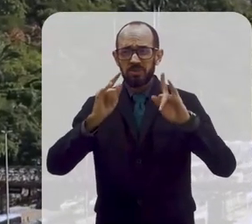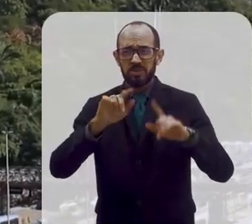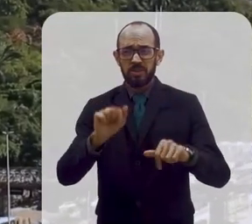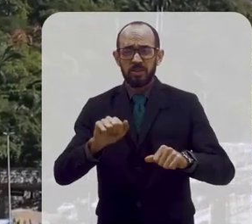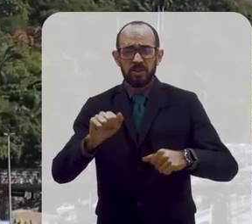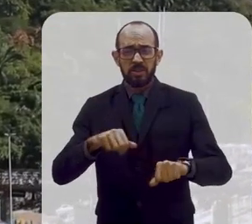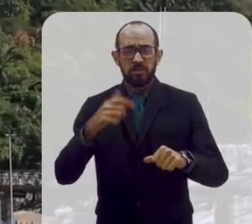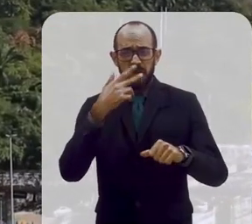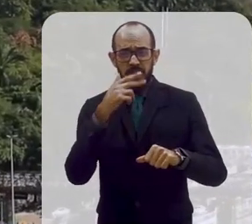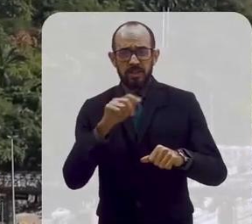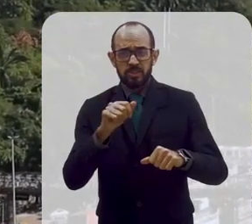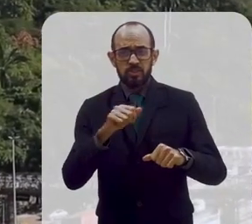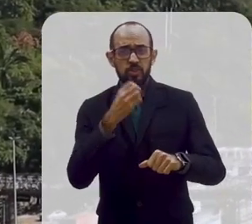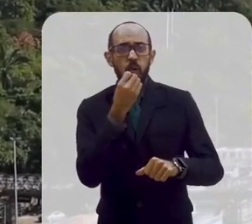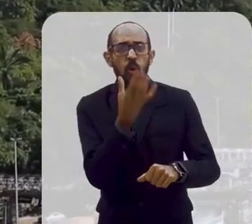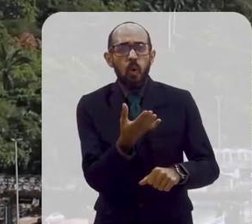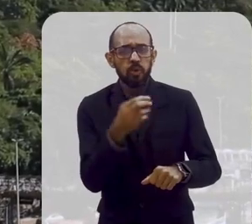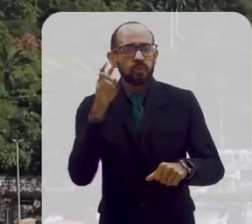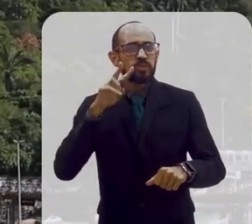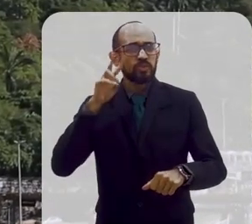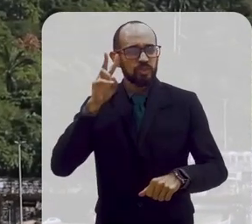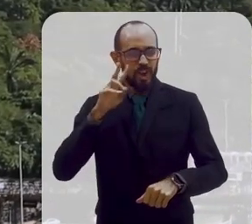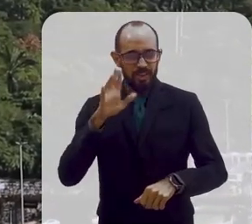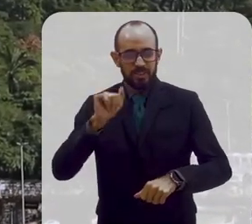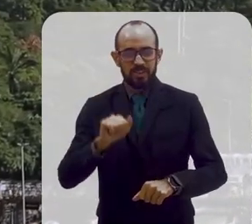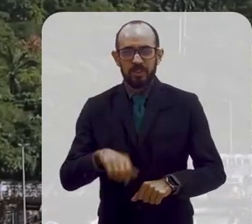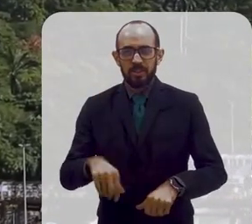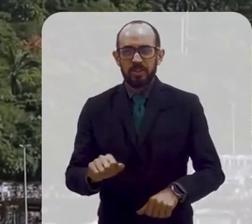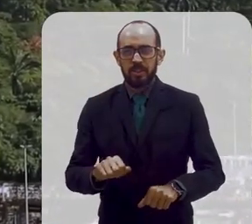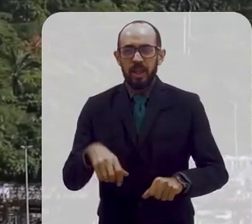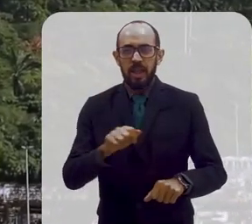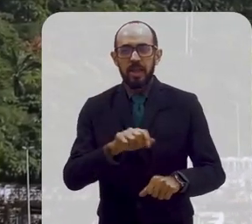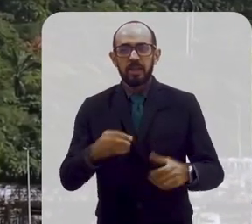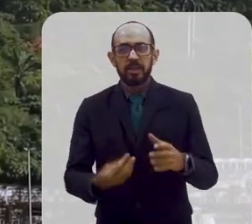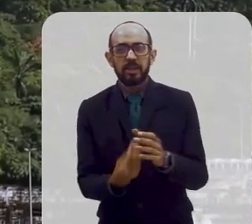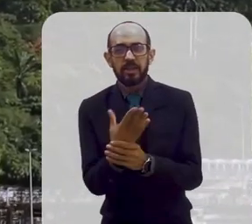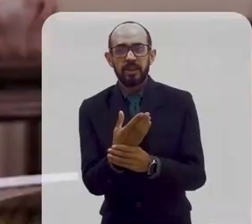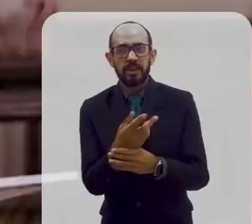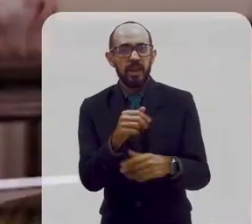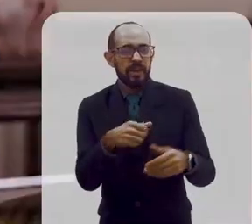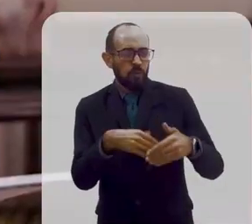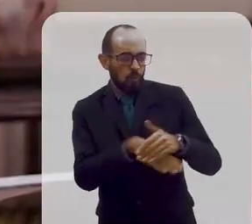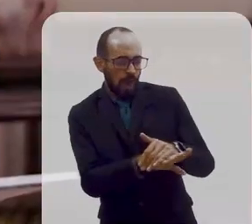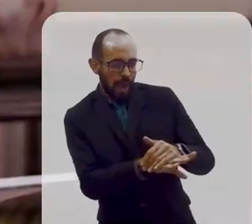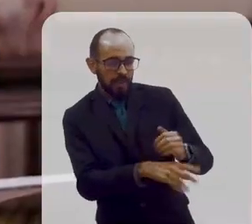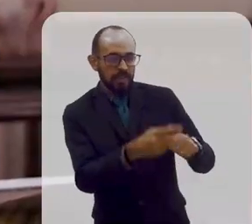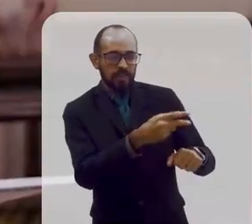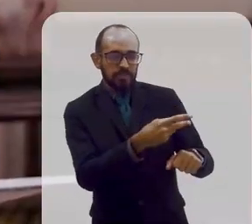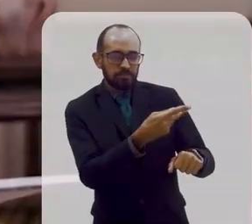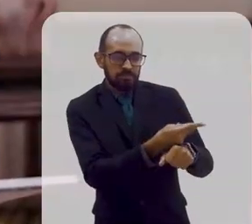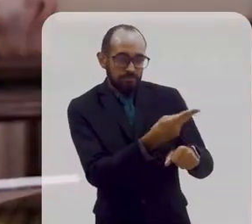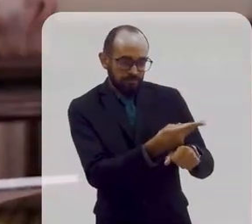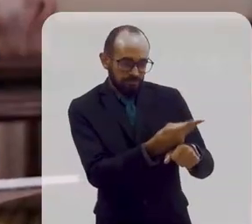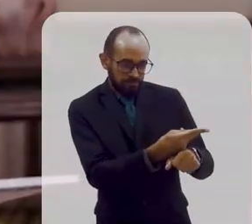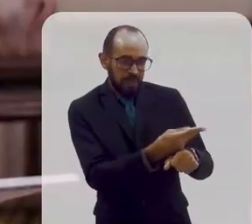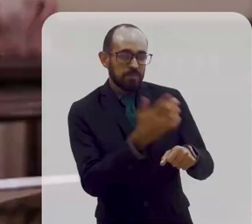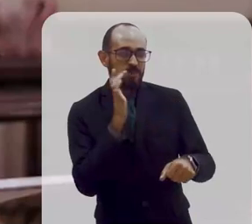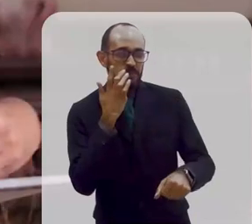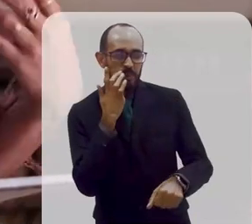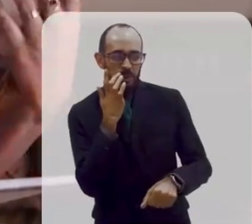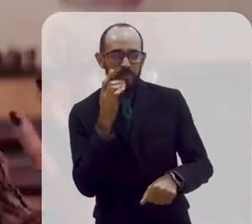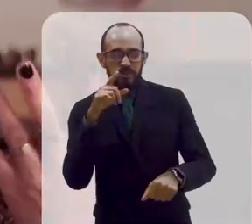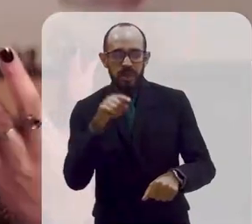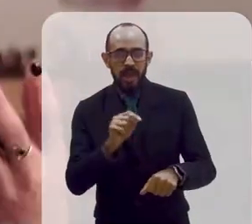mas não é. E o que esse castelo tem em comum com castelos de contos de fada? Ele produz e guarda tesouros, inestimáveis pra gente.